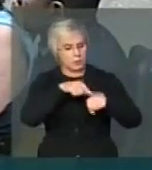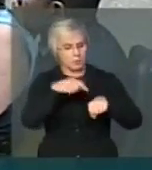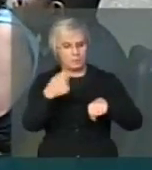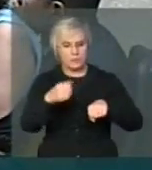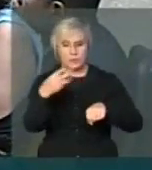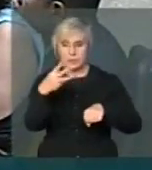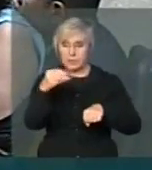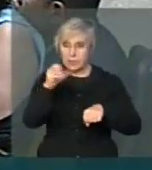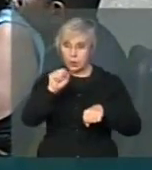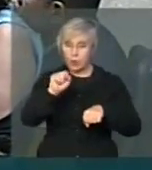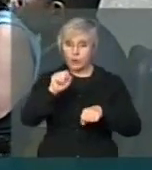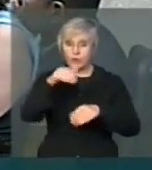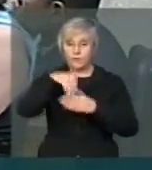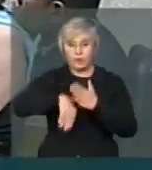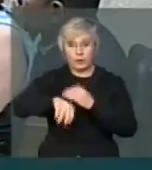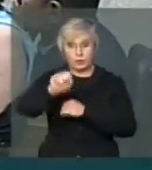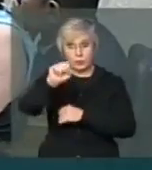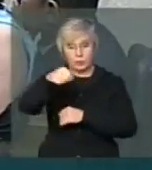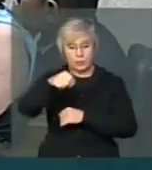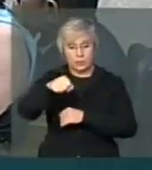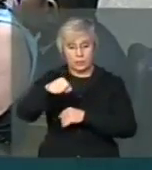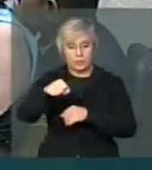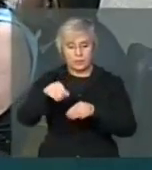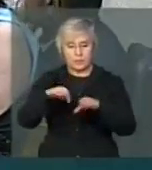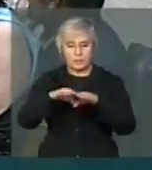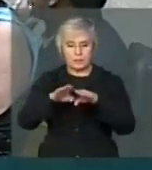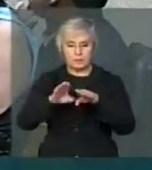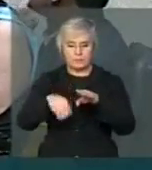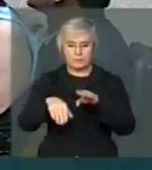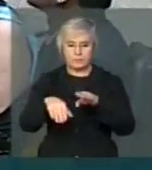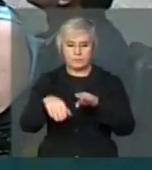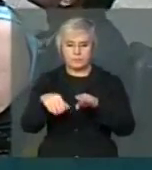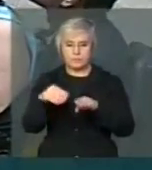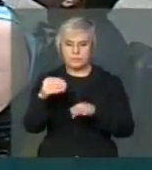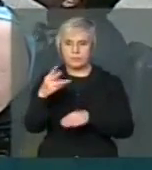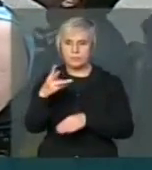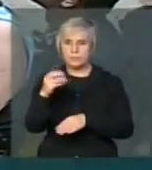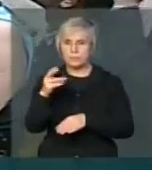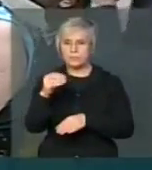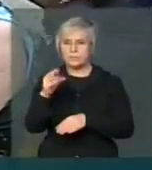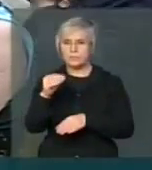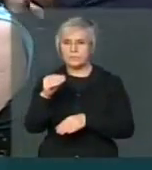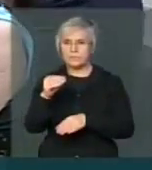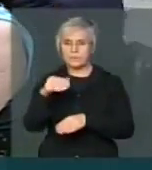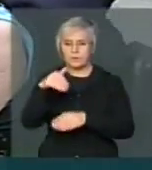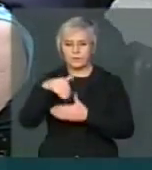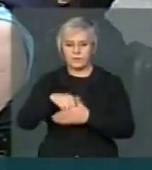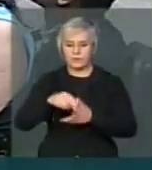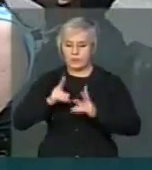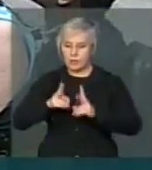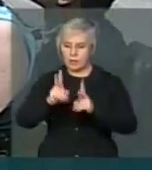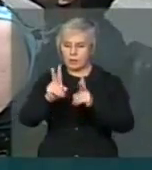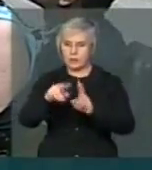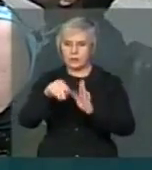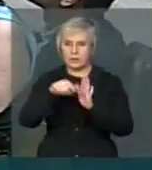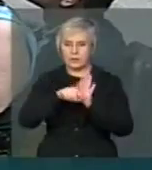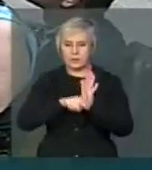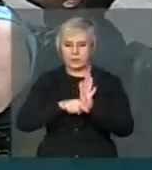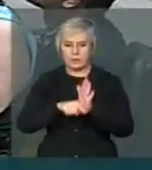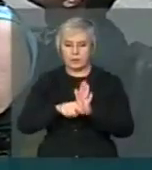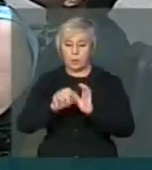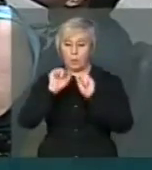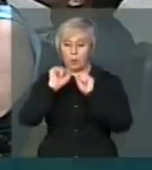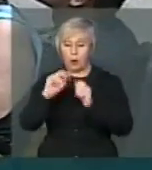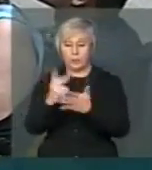308 votos favoráveis, e menos do que 300 deputados votaram por manter a proposta na pauta, o risco de ela não ser